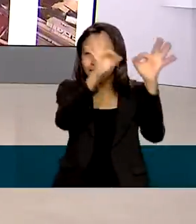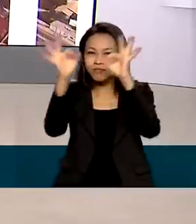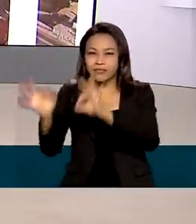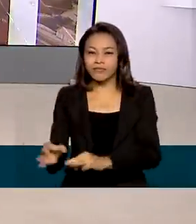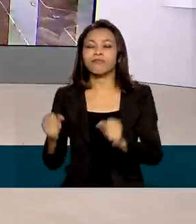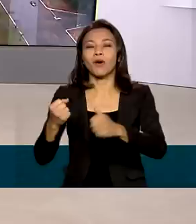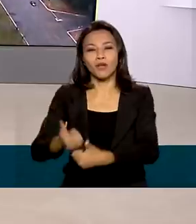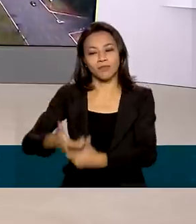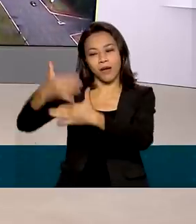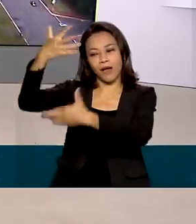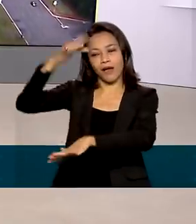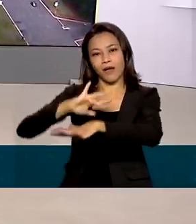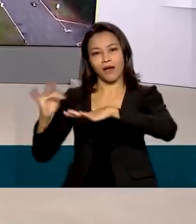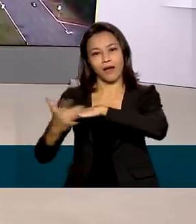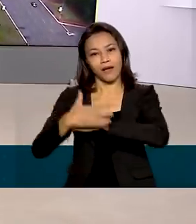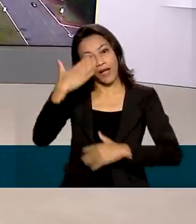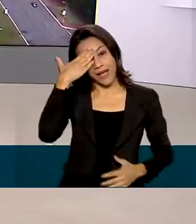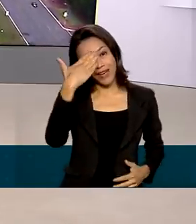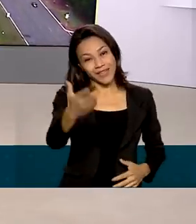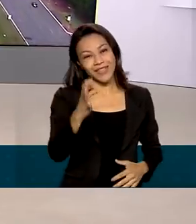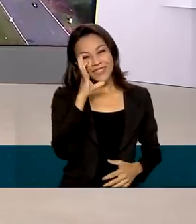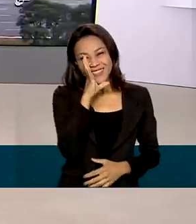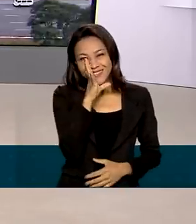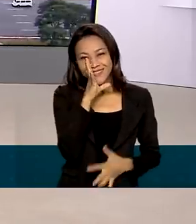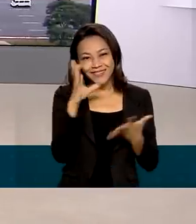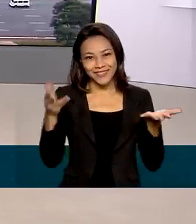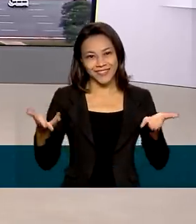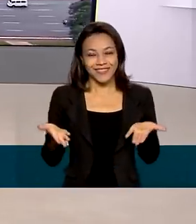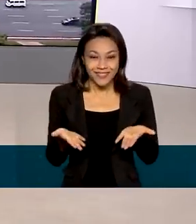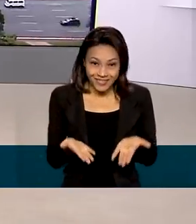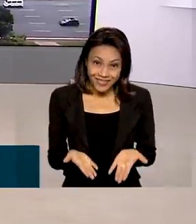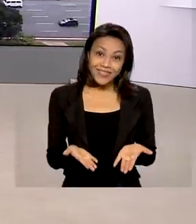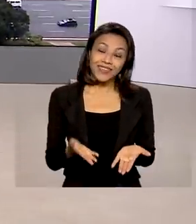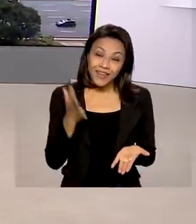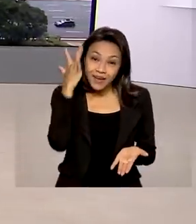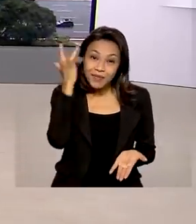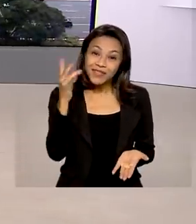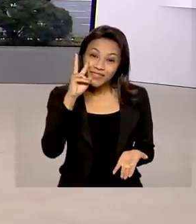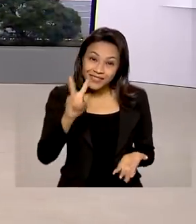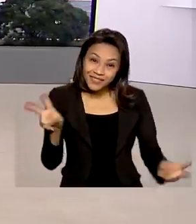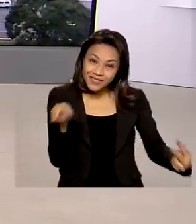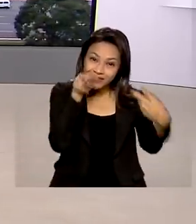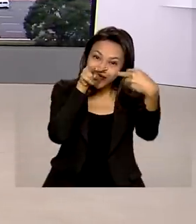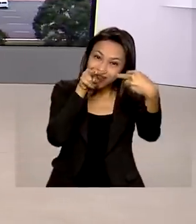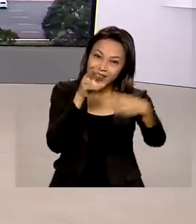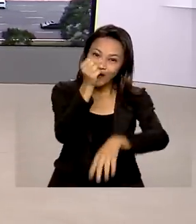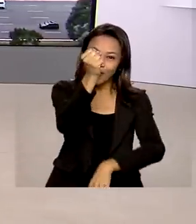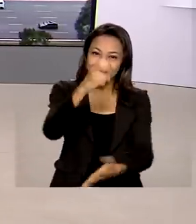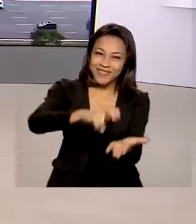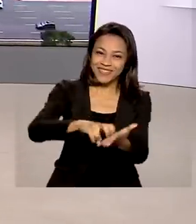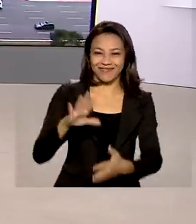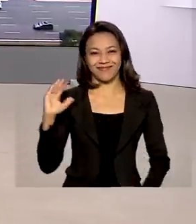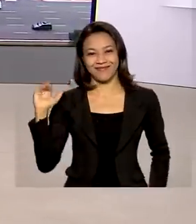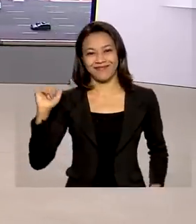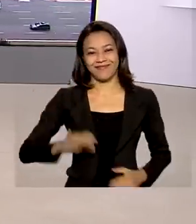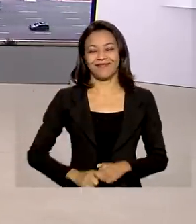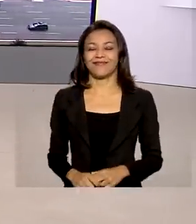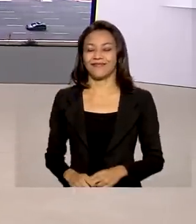redes sociais. Agradeço a sua companhia aqui com a gente no Brasil em Dia. Nos vemos amanhã às 8 da manhã. Até lá!